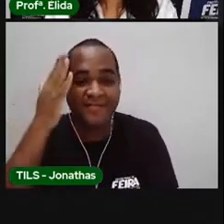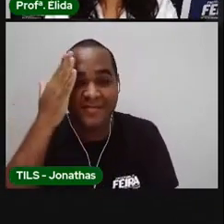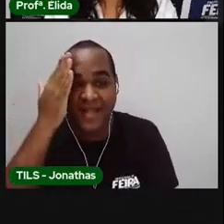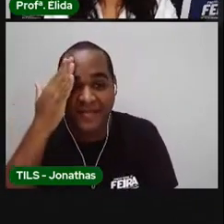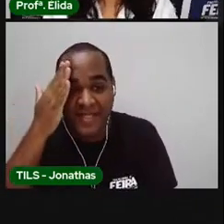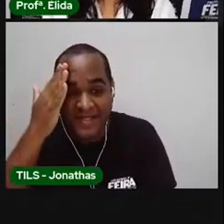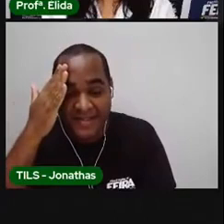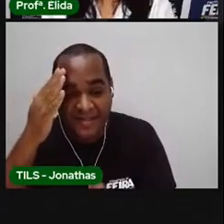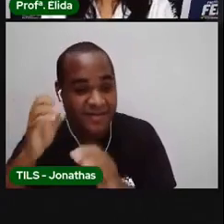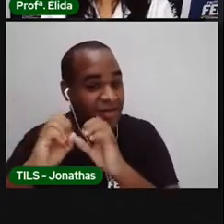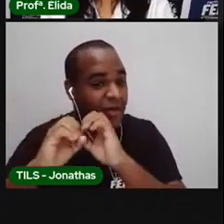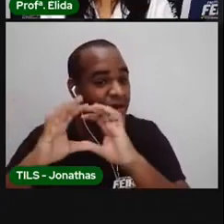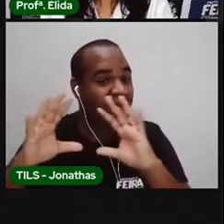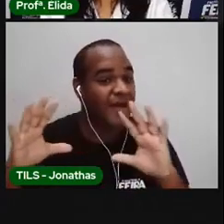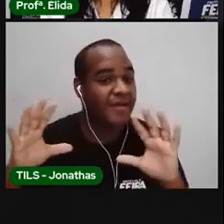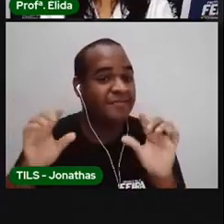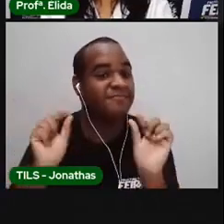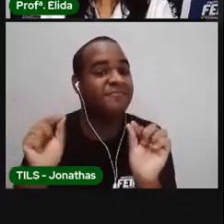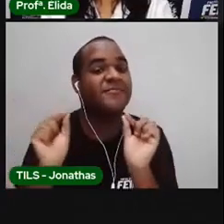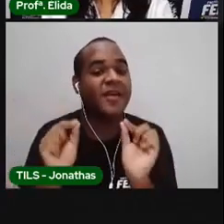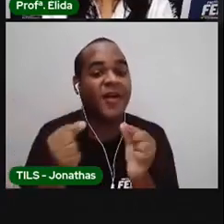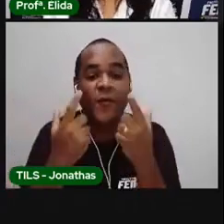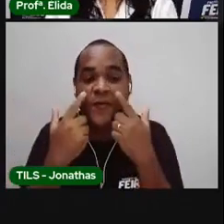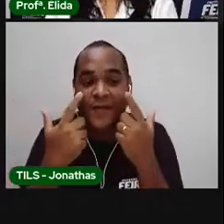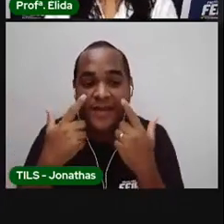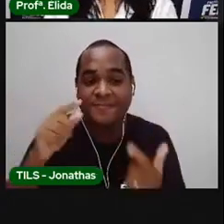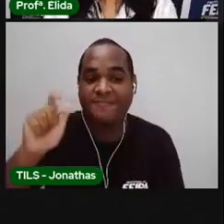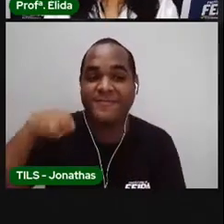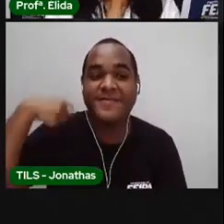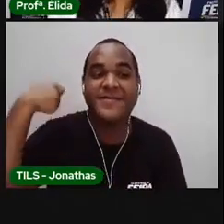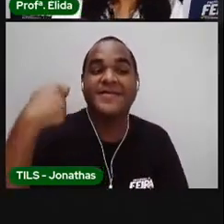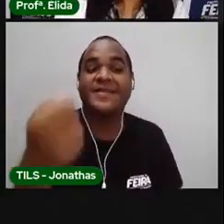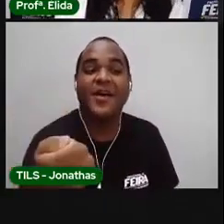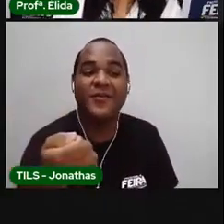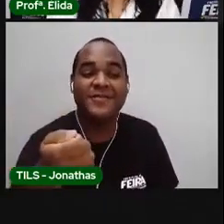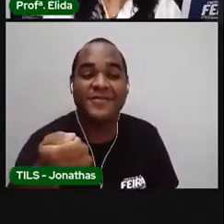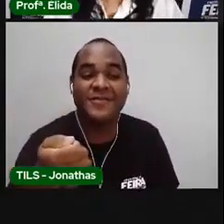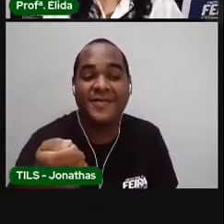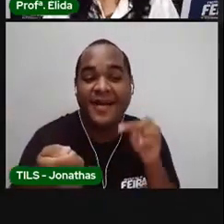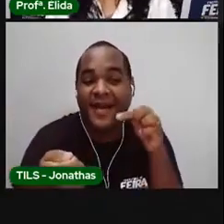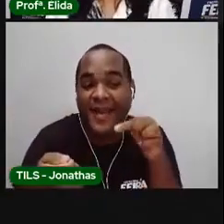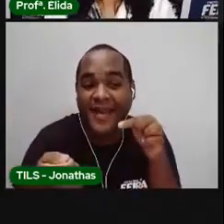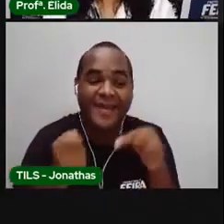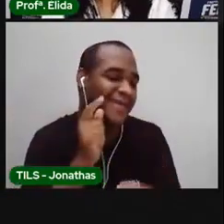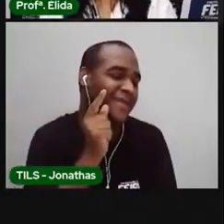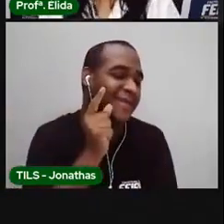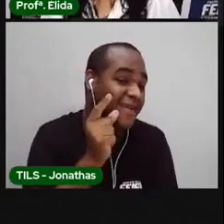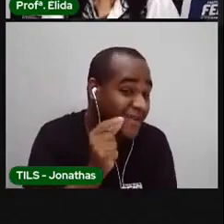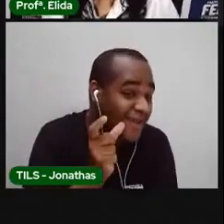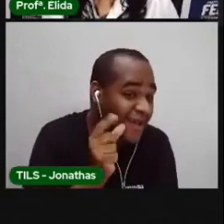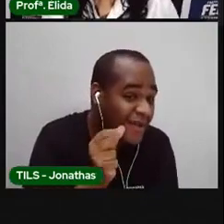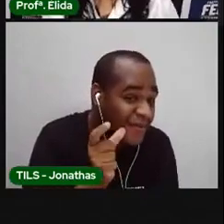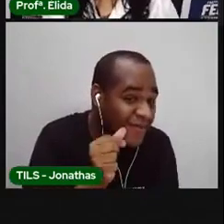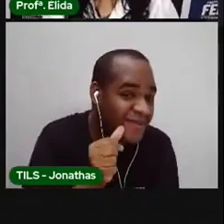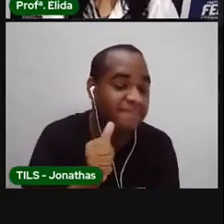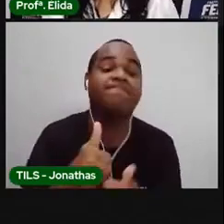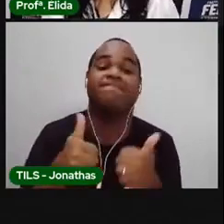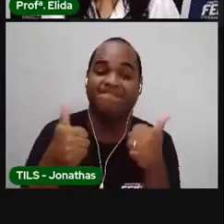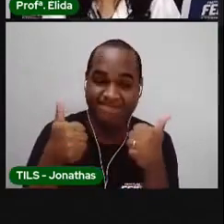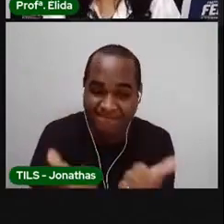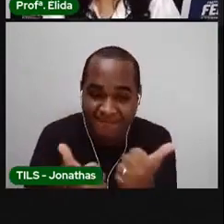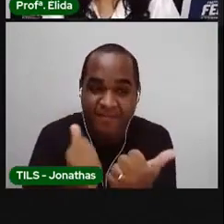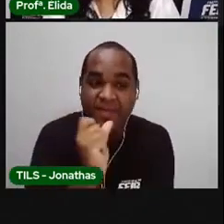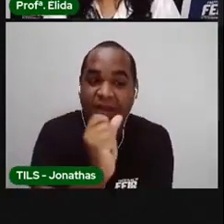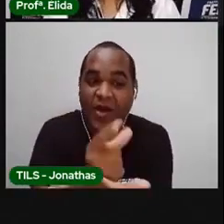Descobriram? Vamos ver o que é? Isso mesmo, o lápis. O lápis, quando nós